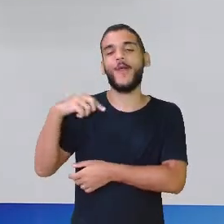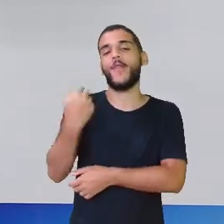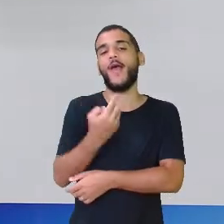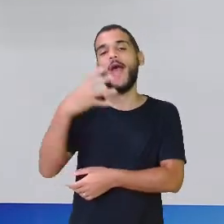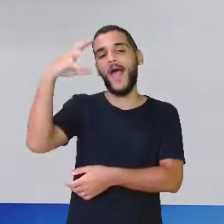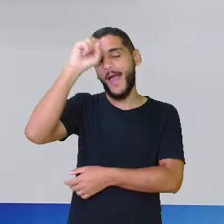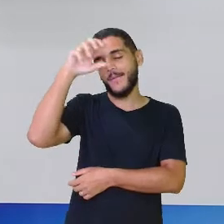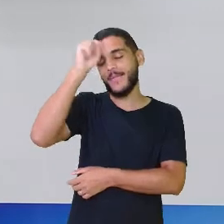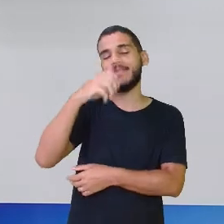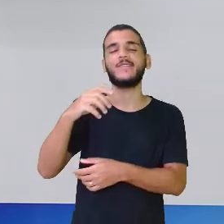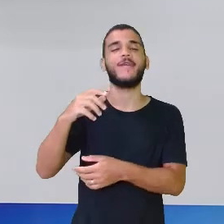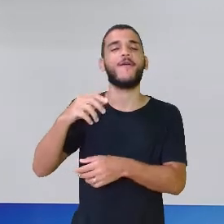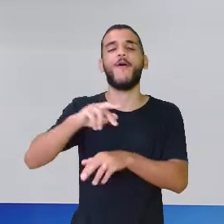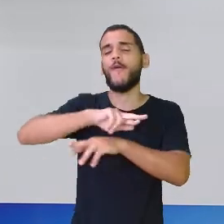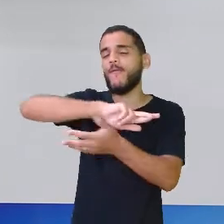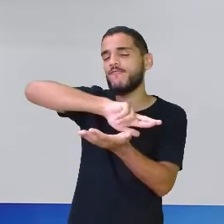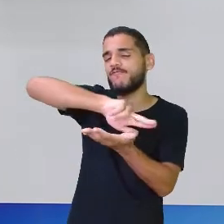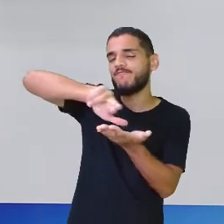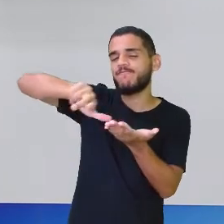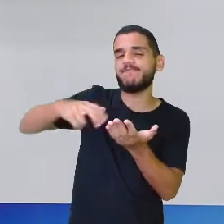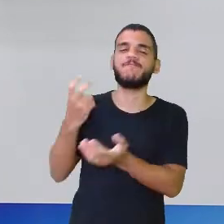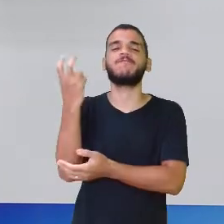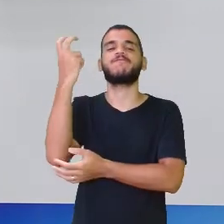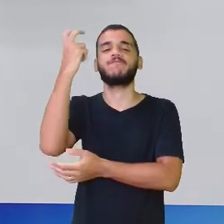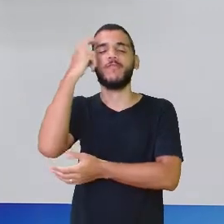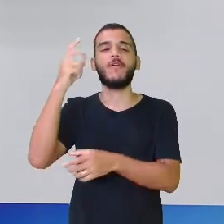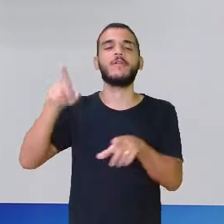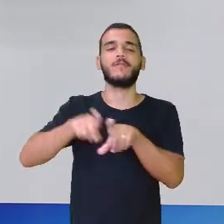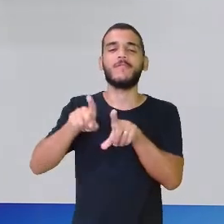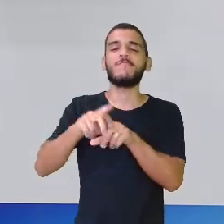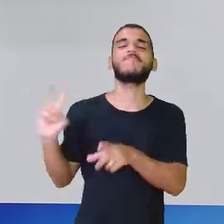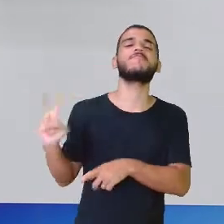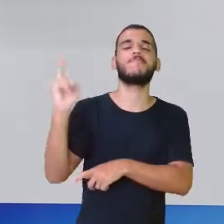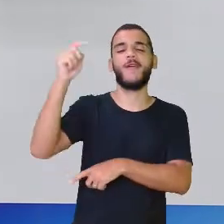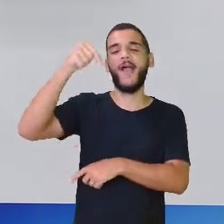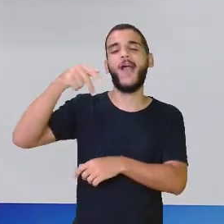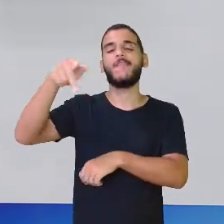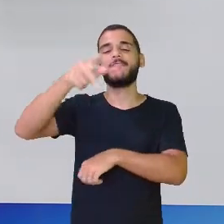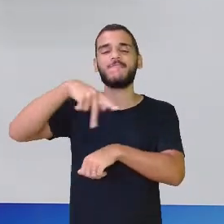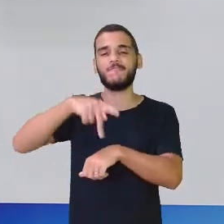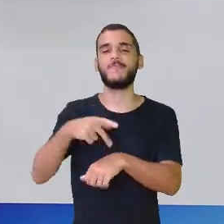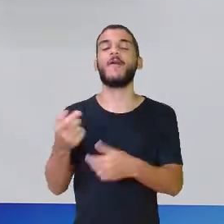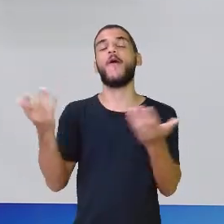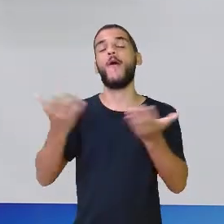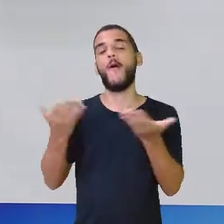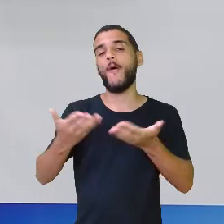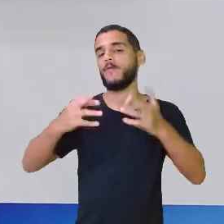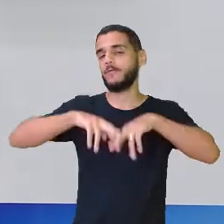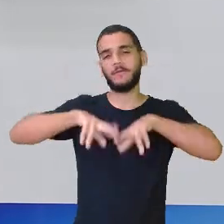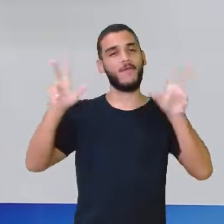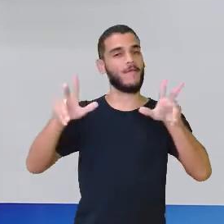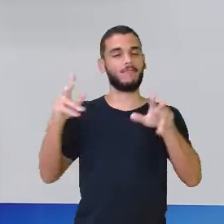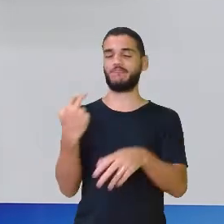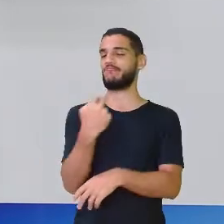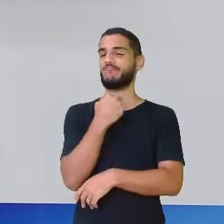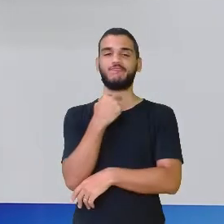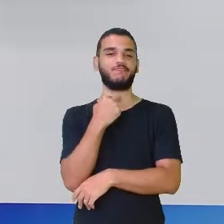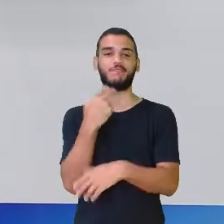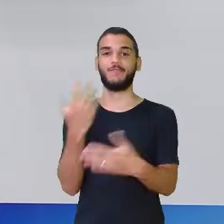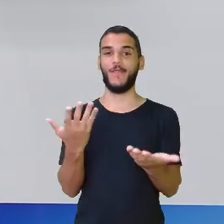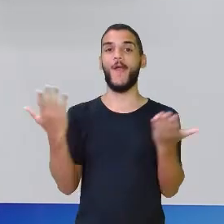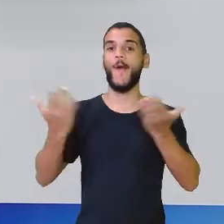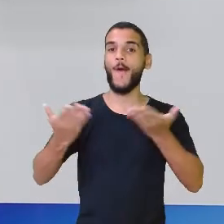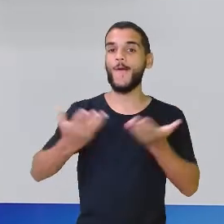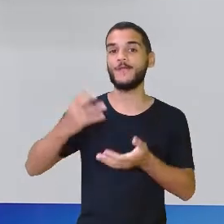muito sobre a nossa cultura e valoriza cada vez o nosso país. E não podia ser diferente hoje, tá? A nossa aula de